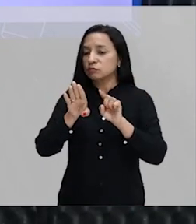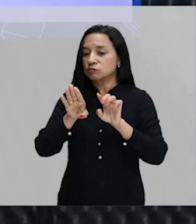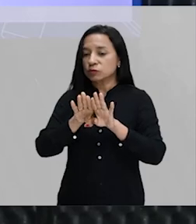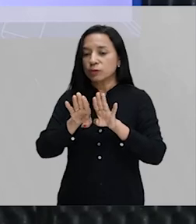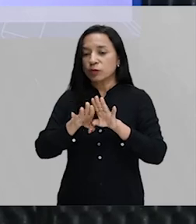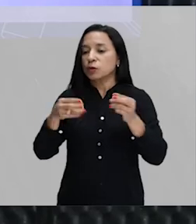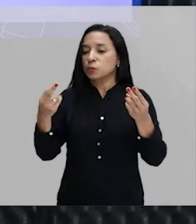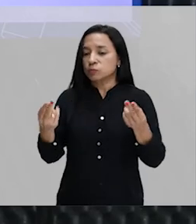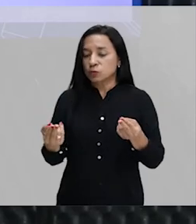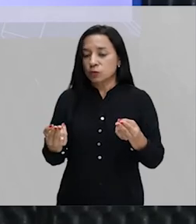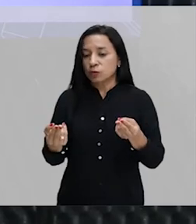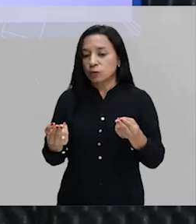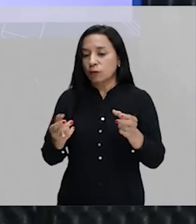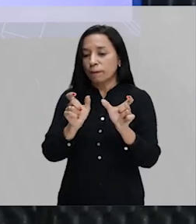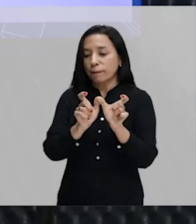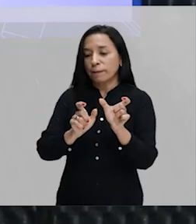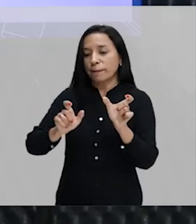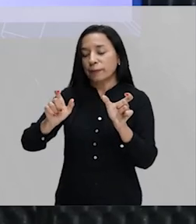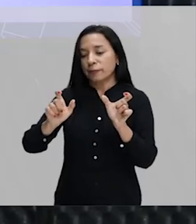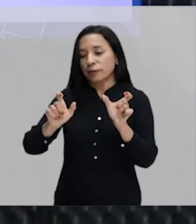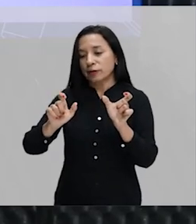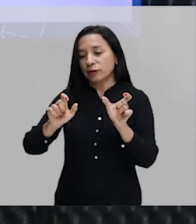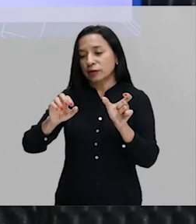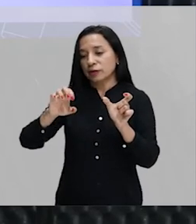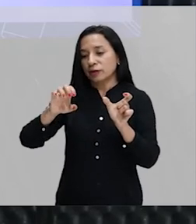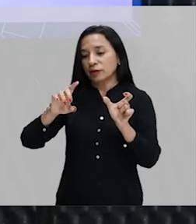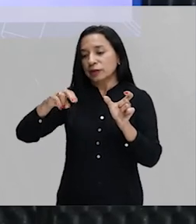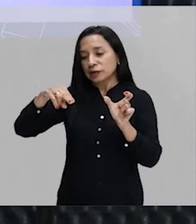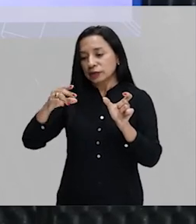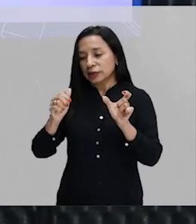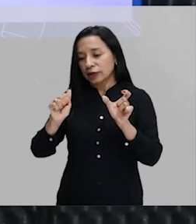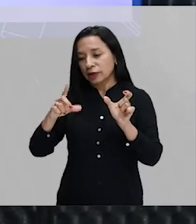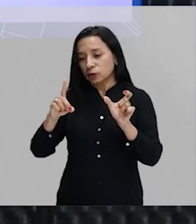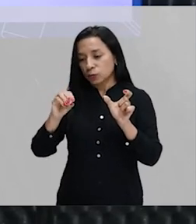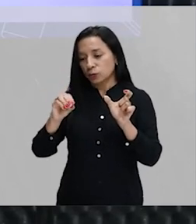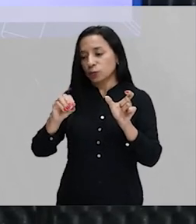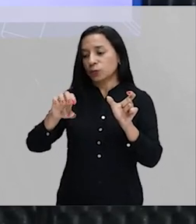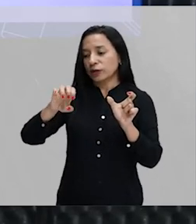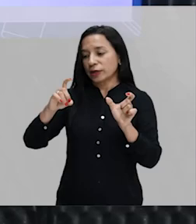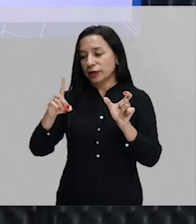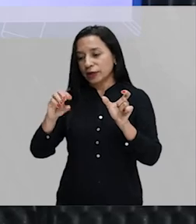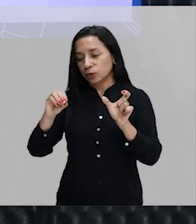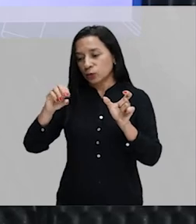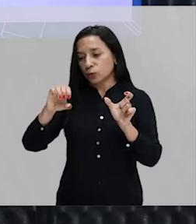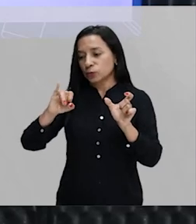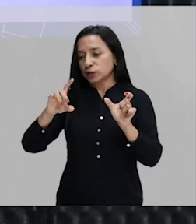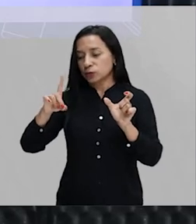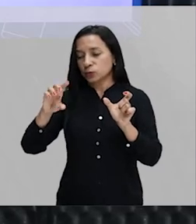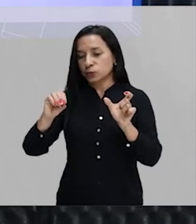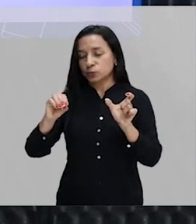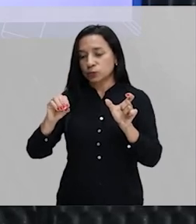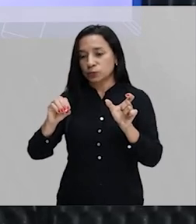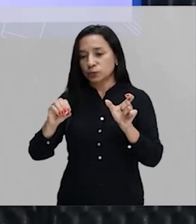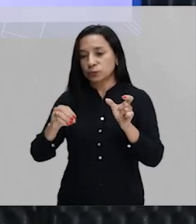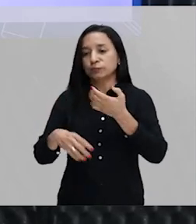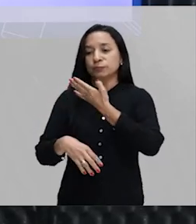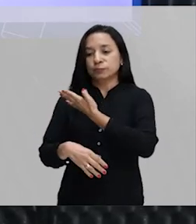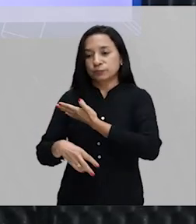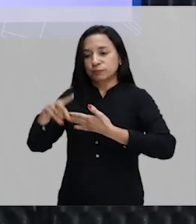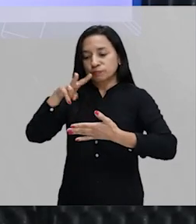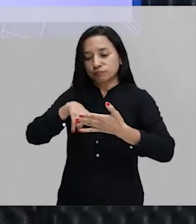conjugação edo e ido tá indicativo presente do verbo venir